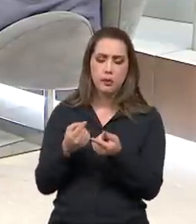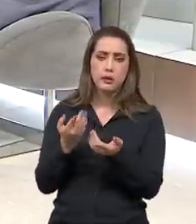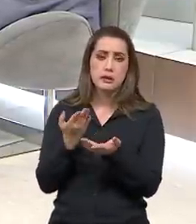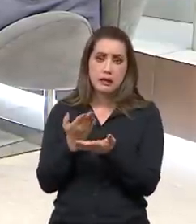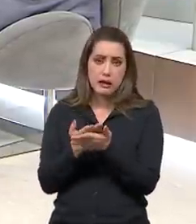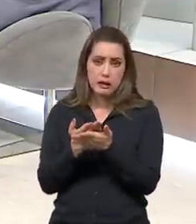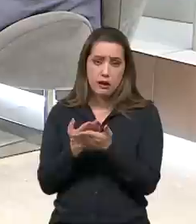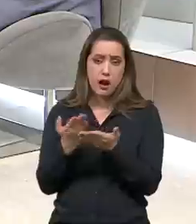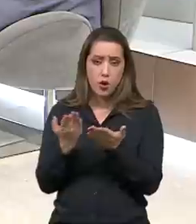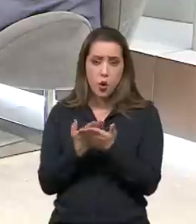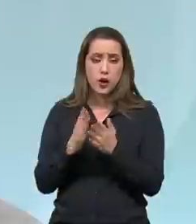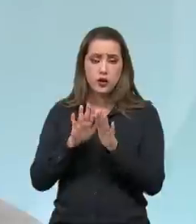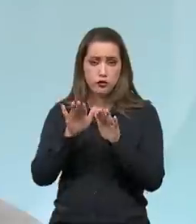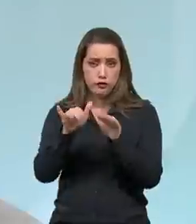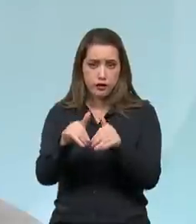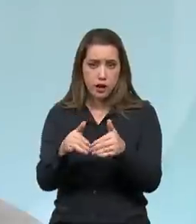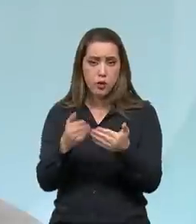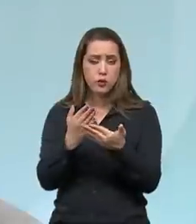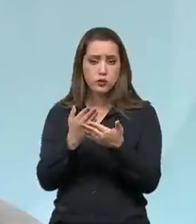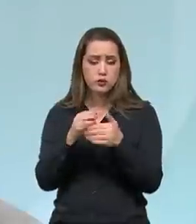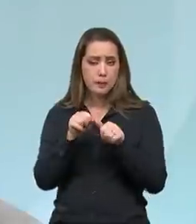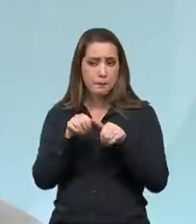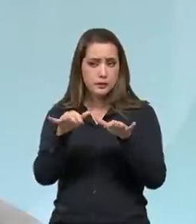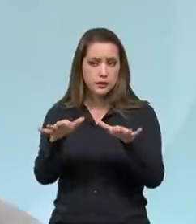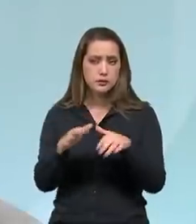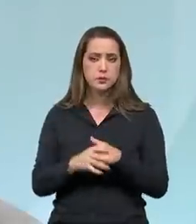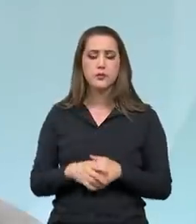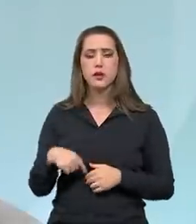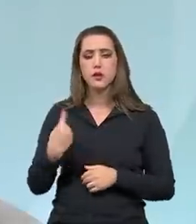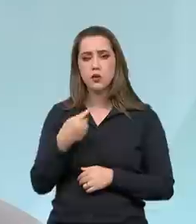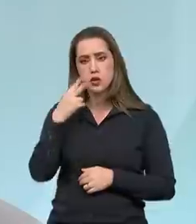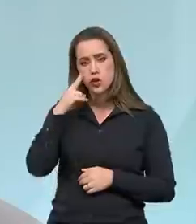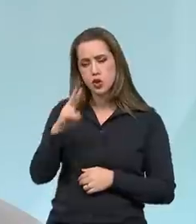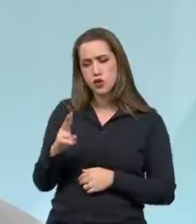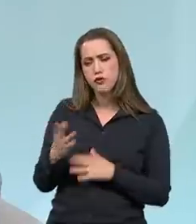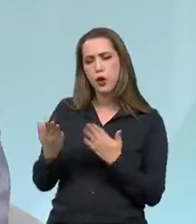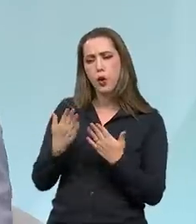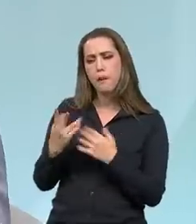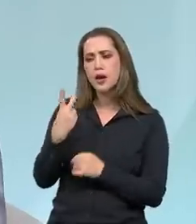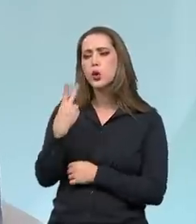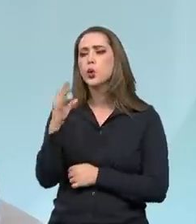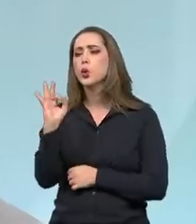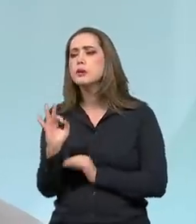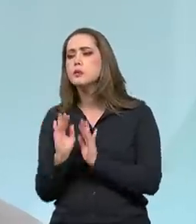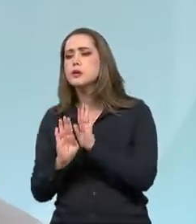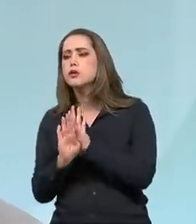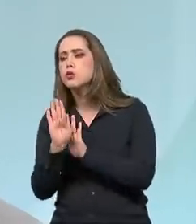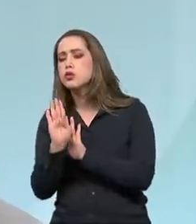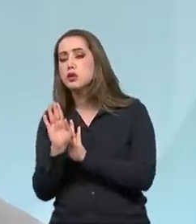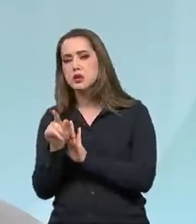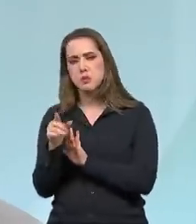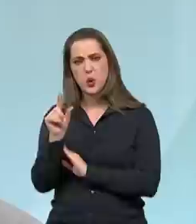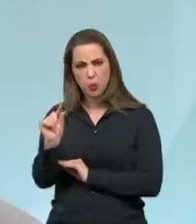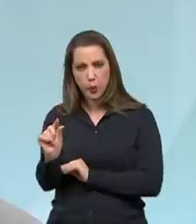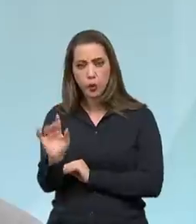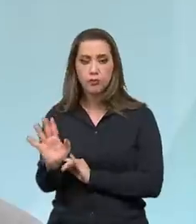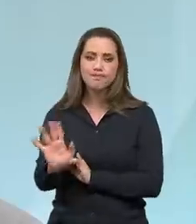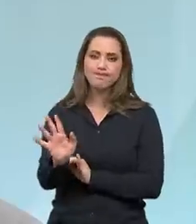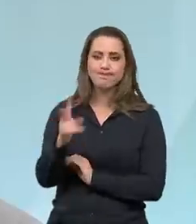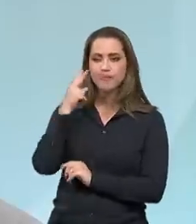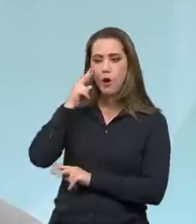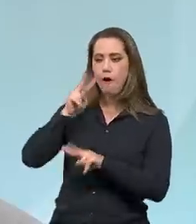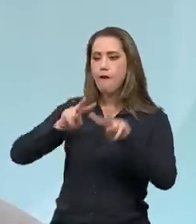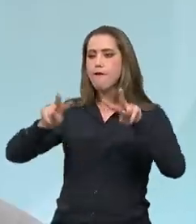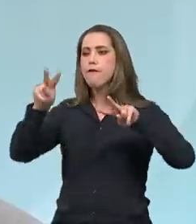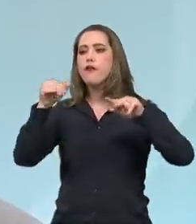E olhando isoladamente, a taxa de crescimento de 2% pode significar muito pouco, mas você tem que observar o que está acontecendo lá fora. Então, o Brasil, agora,